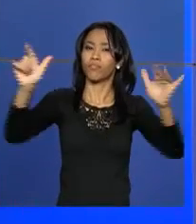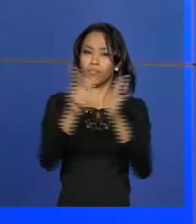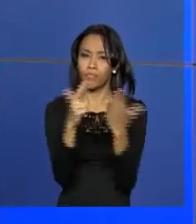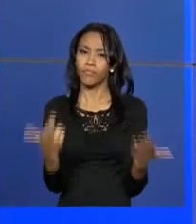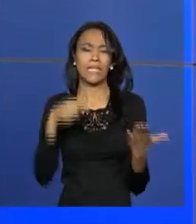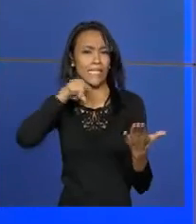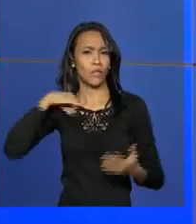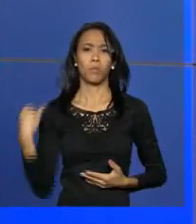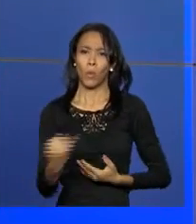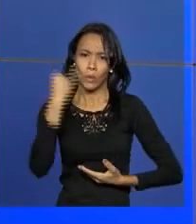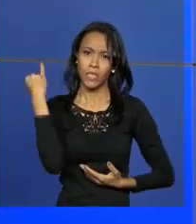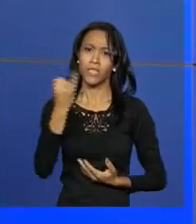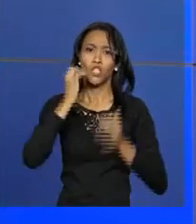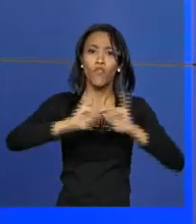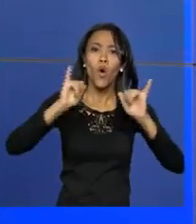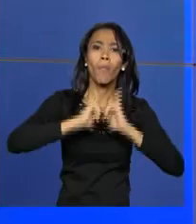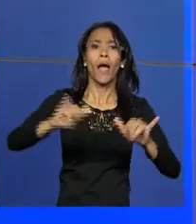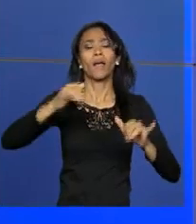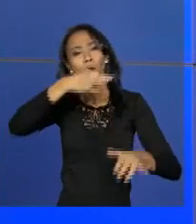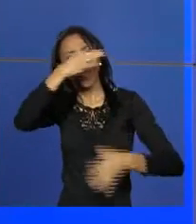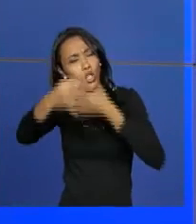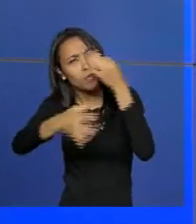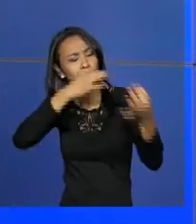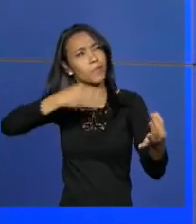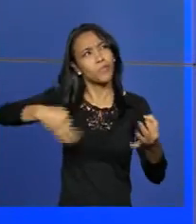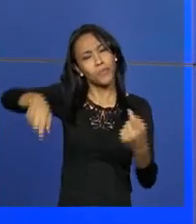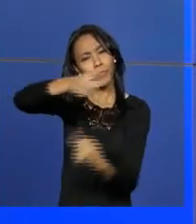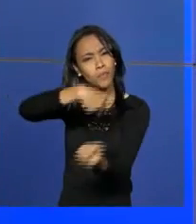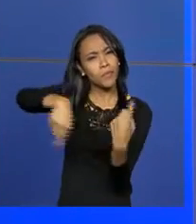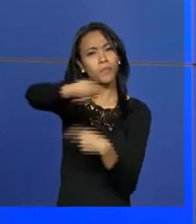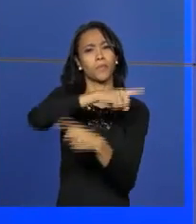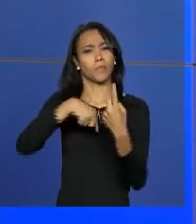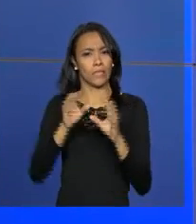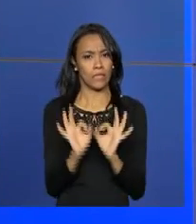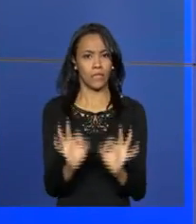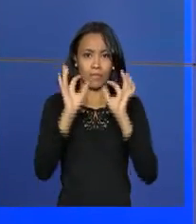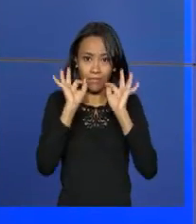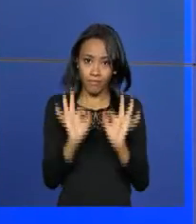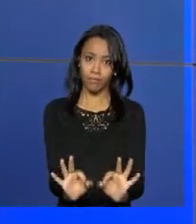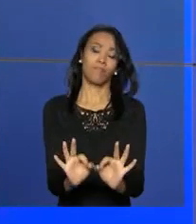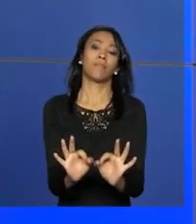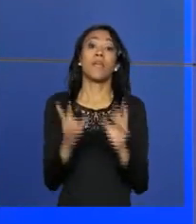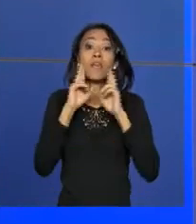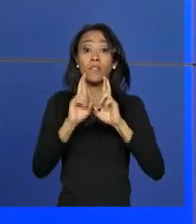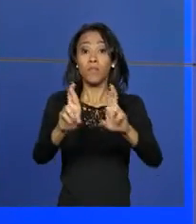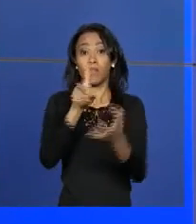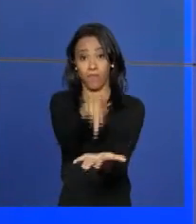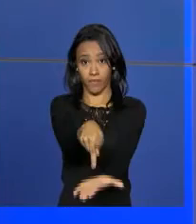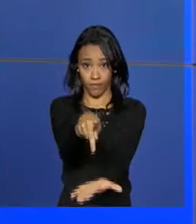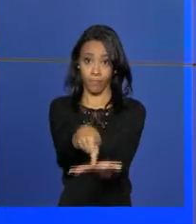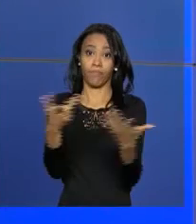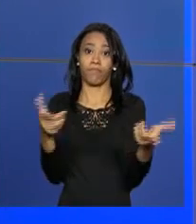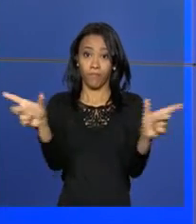o importante papel de informar e de formar a opinião pública com fidelidade aos fatos e com o respeito à verdade.